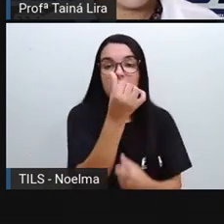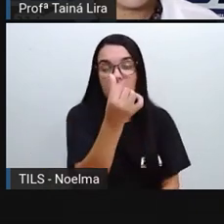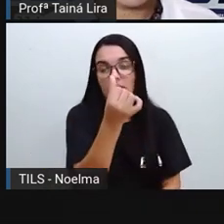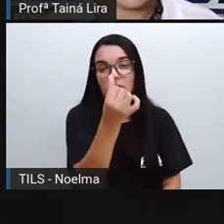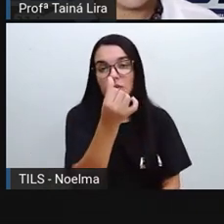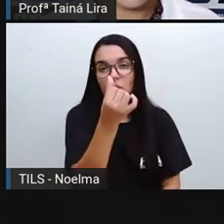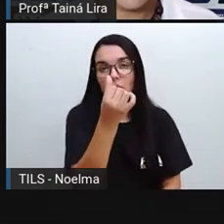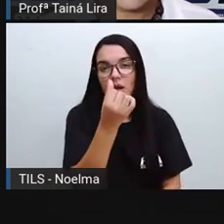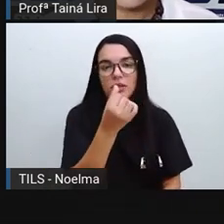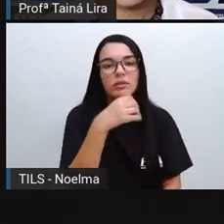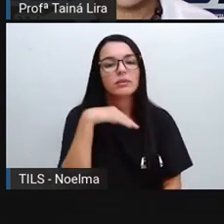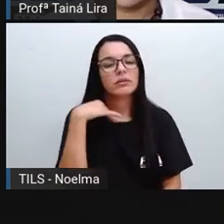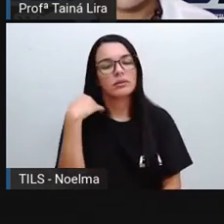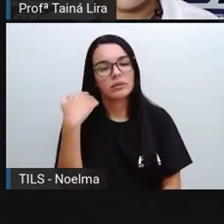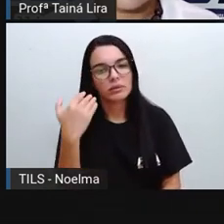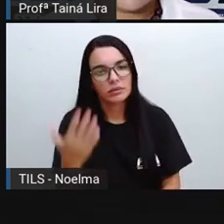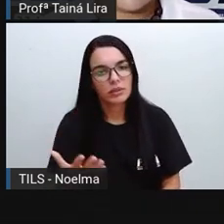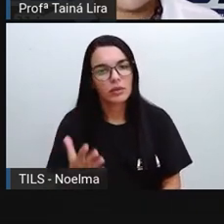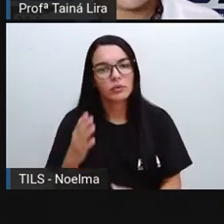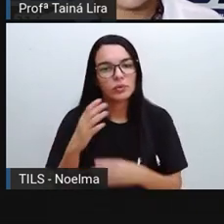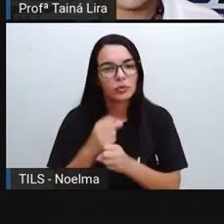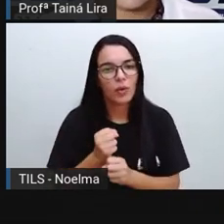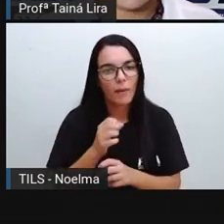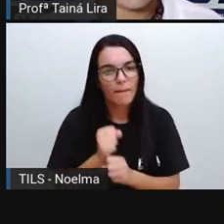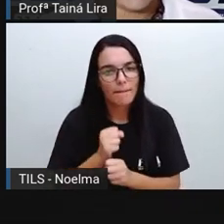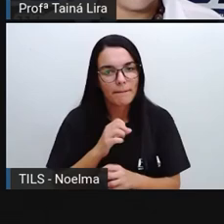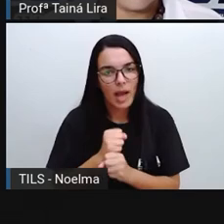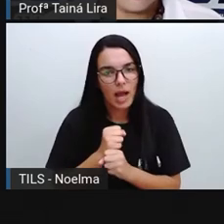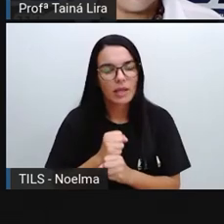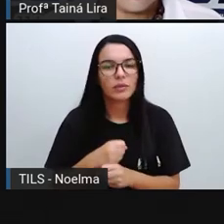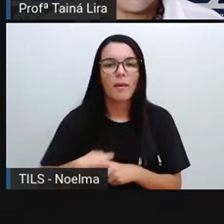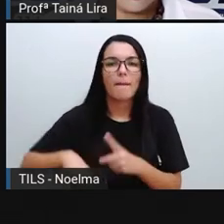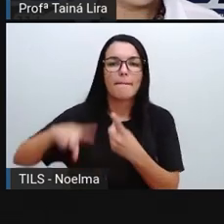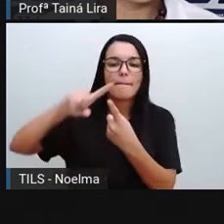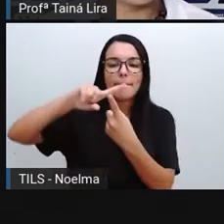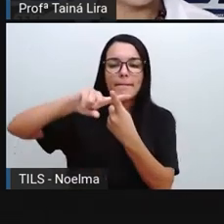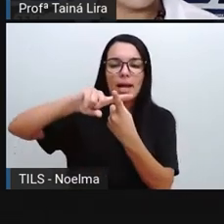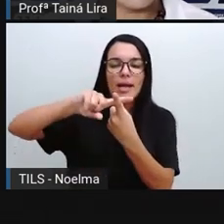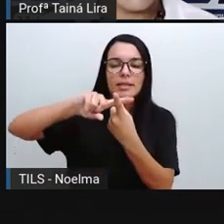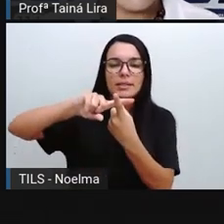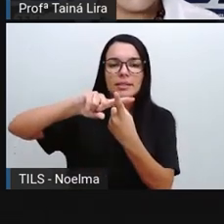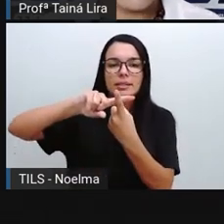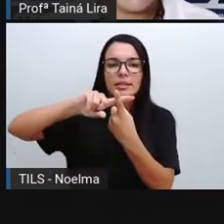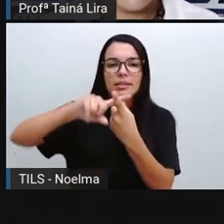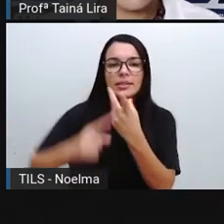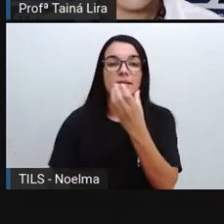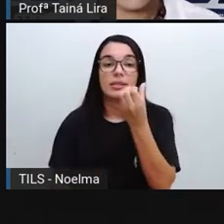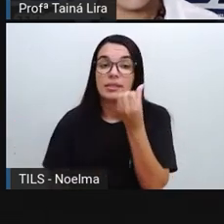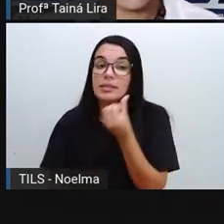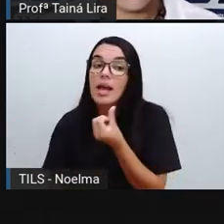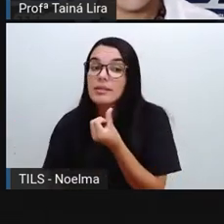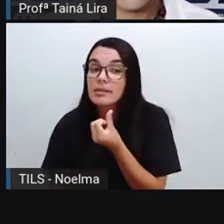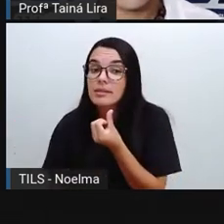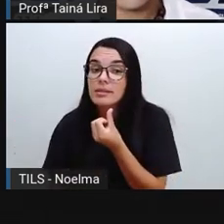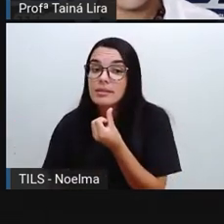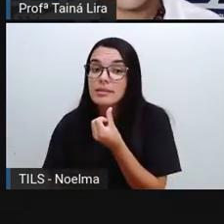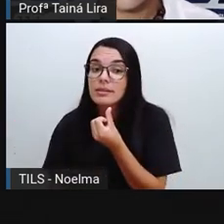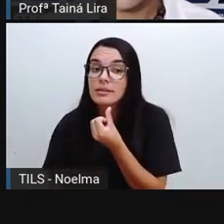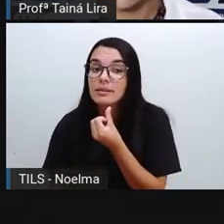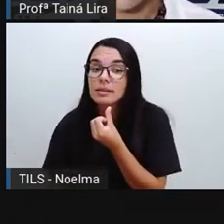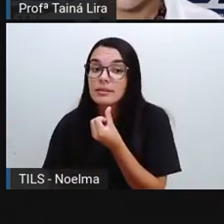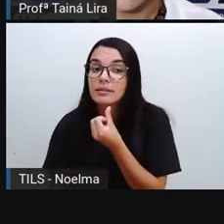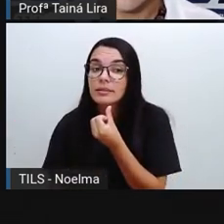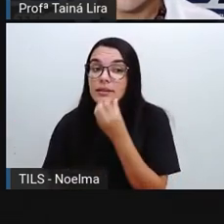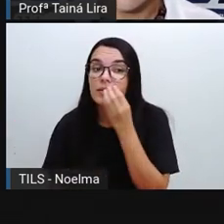próximo horário, Pró? Então, lembra que aqui nós tínhamos doze? Então, olha lá. Lembra que aqui a gente contou e deu doze? Eu